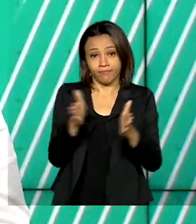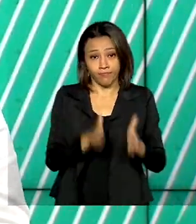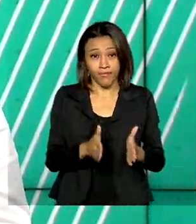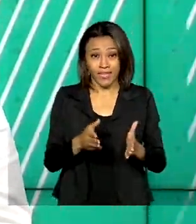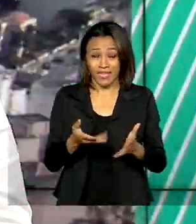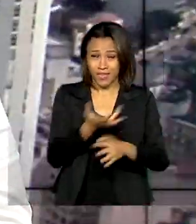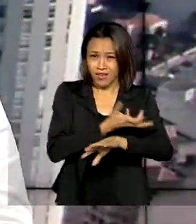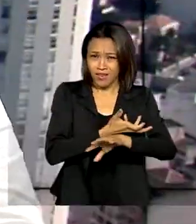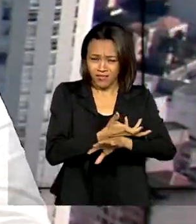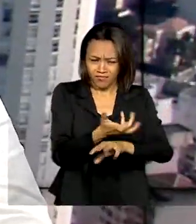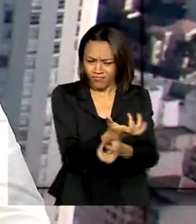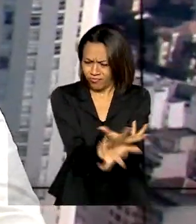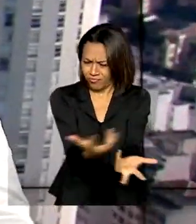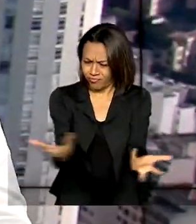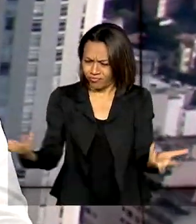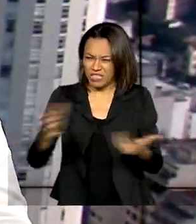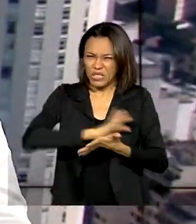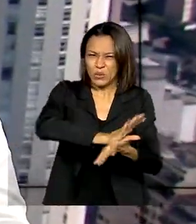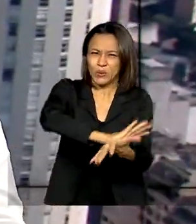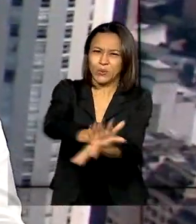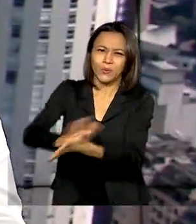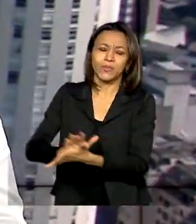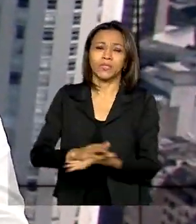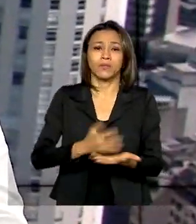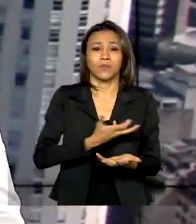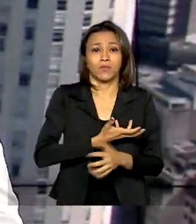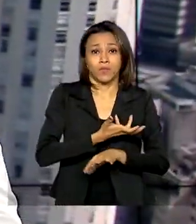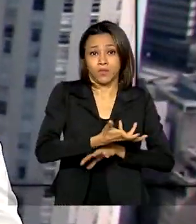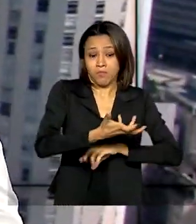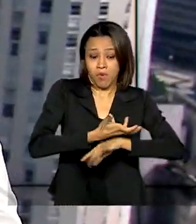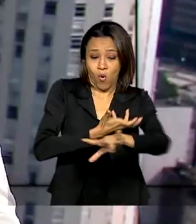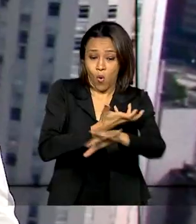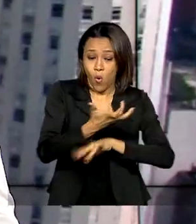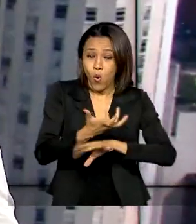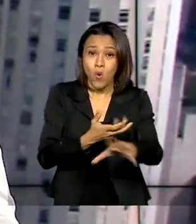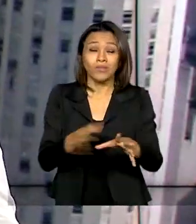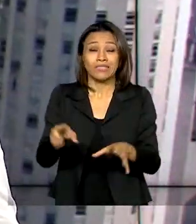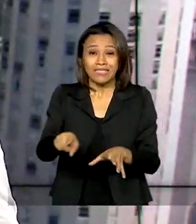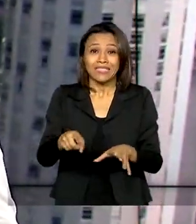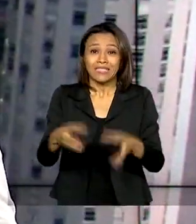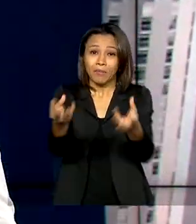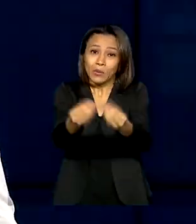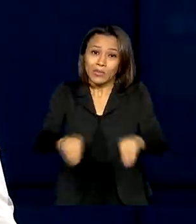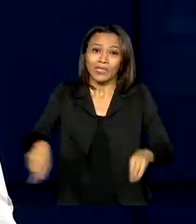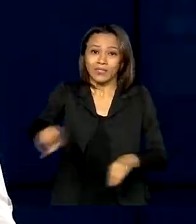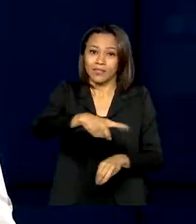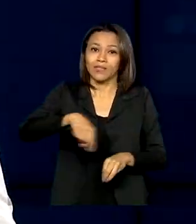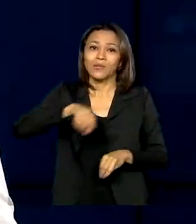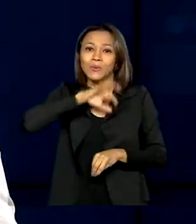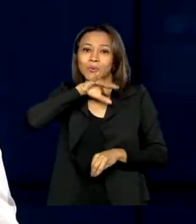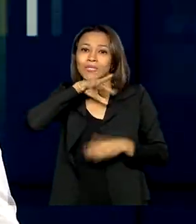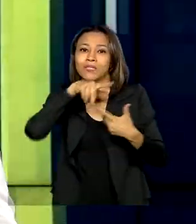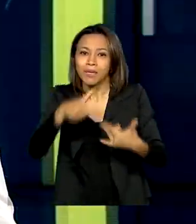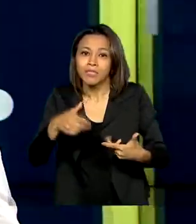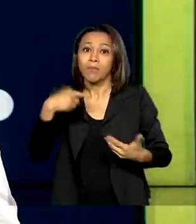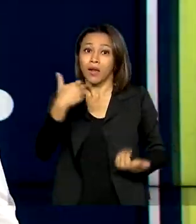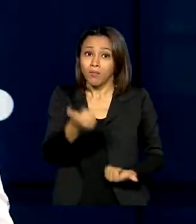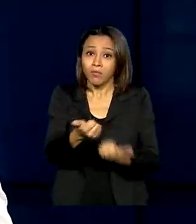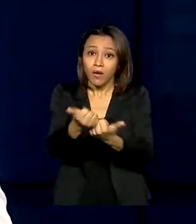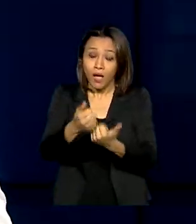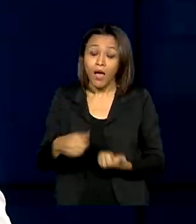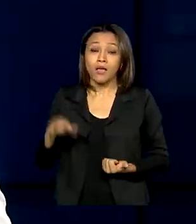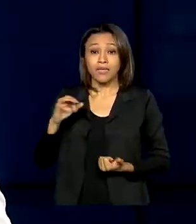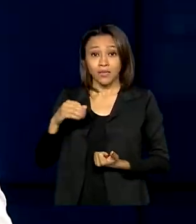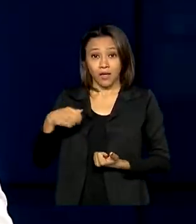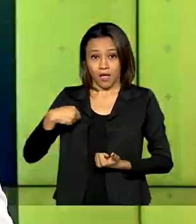vegetação, os incêndios no Pantanal ameaçam a vida de animais. Para salvar a fauna da região, a Petrobras doou 150